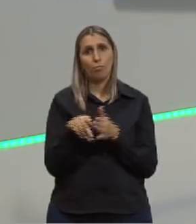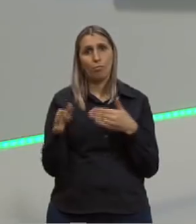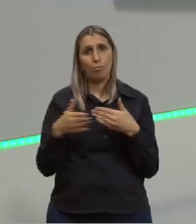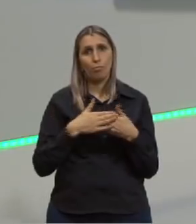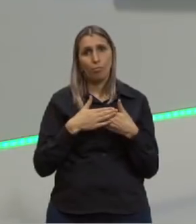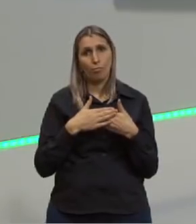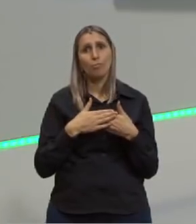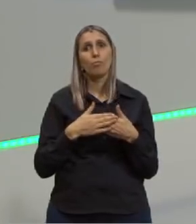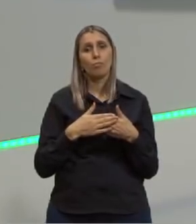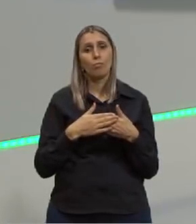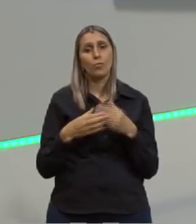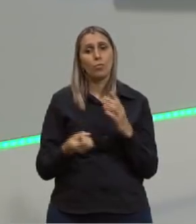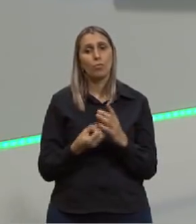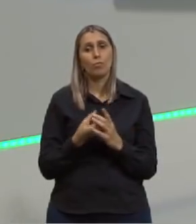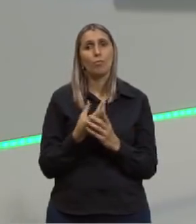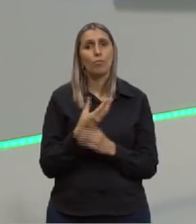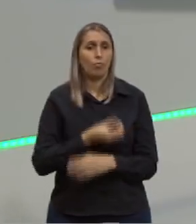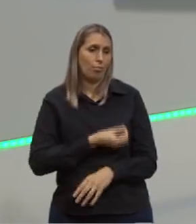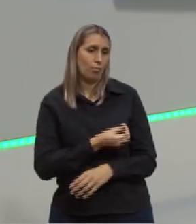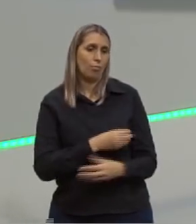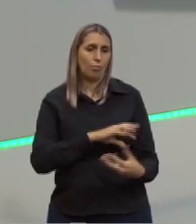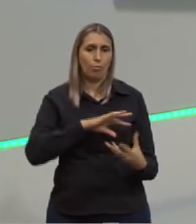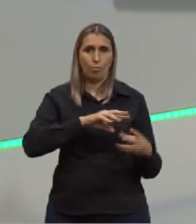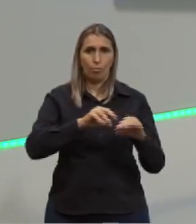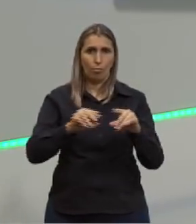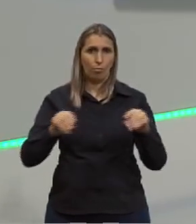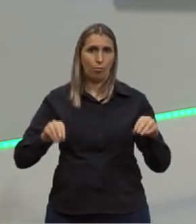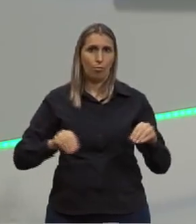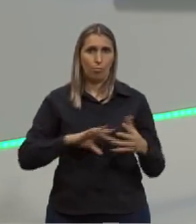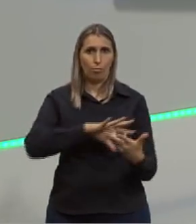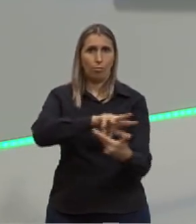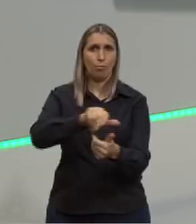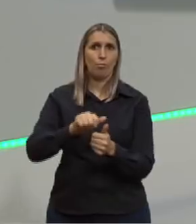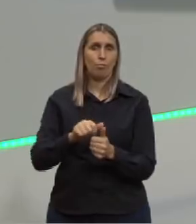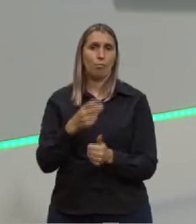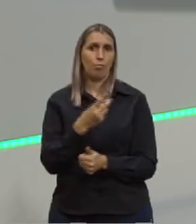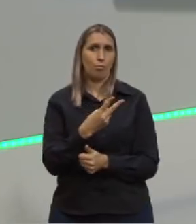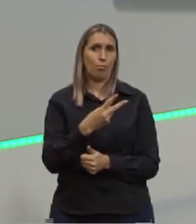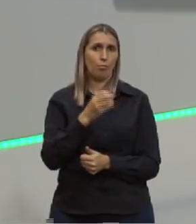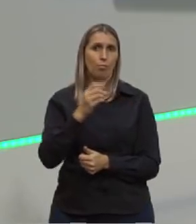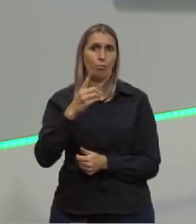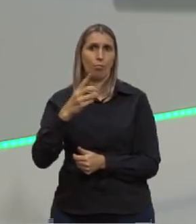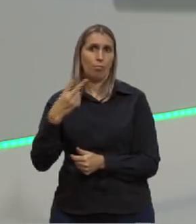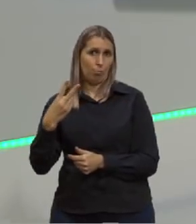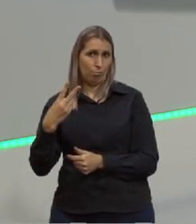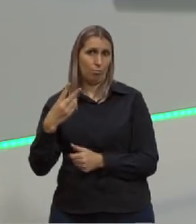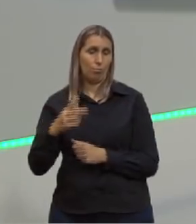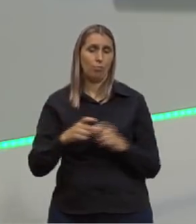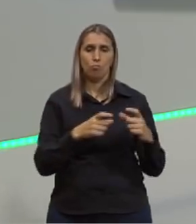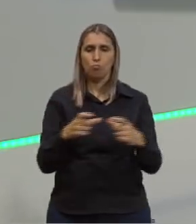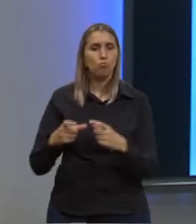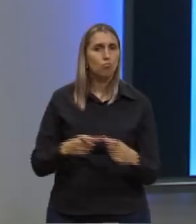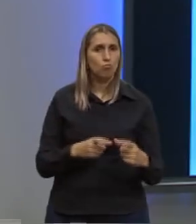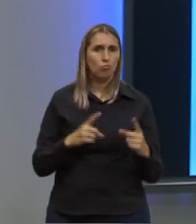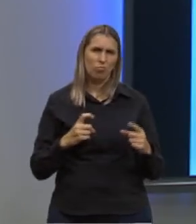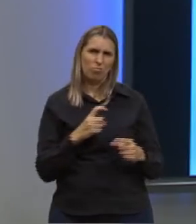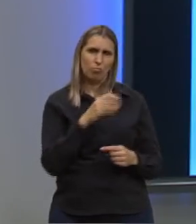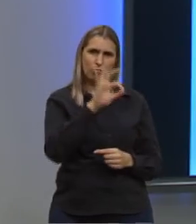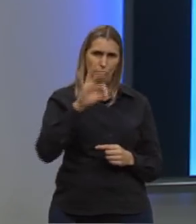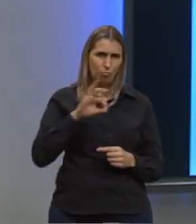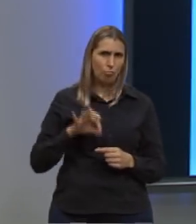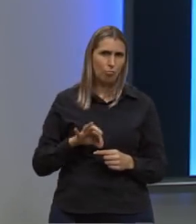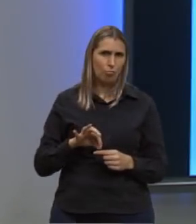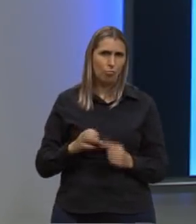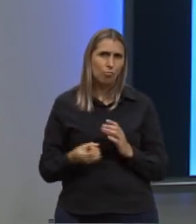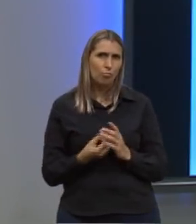essa parte do surgimento da vida na Terra. De 2012. Em certos locais, larvas de moscas